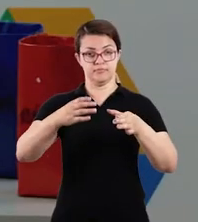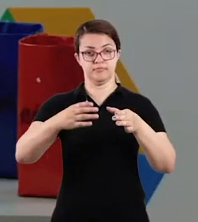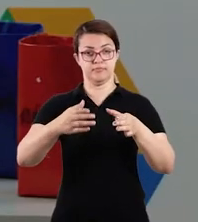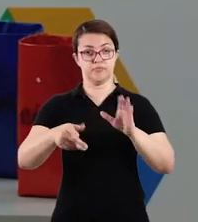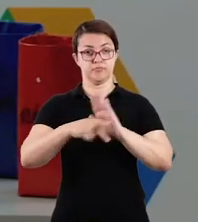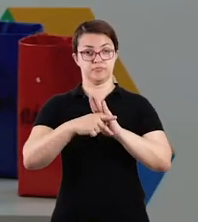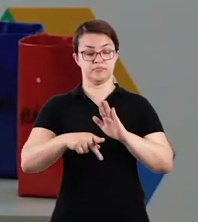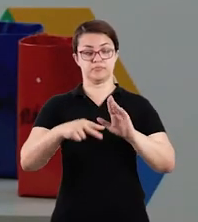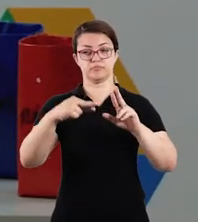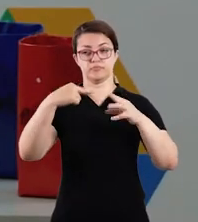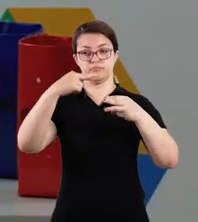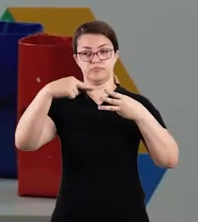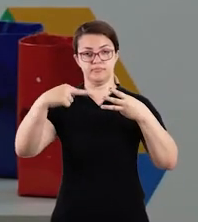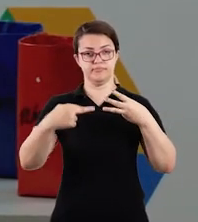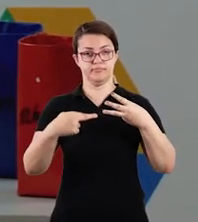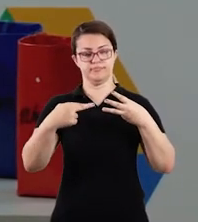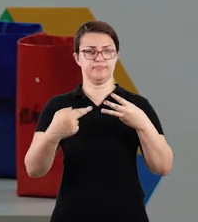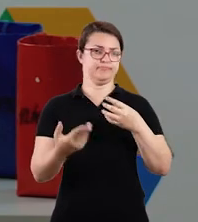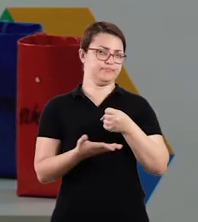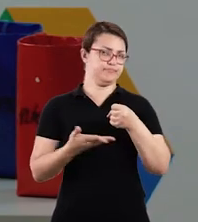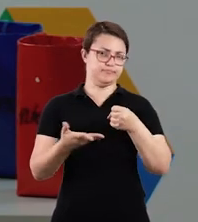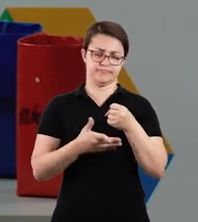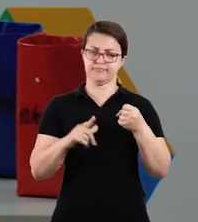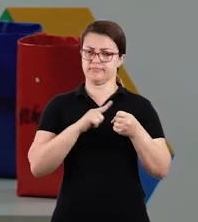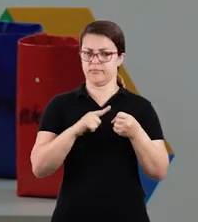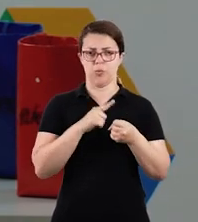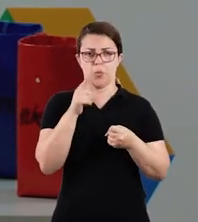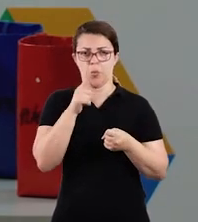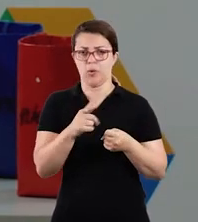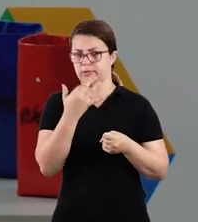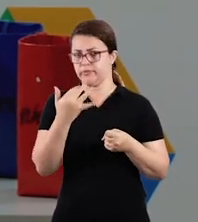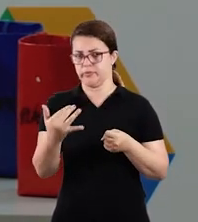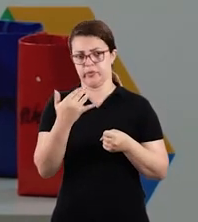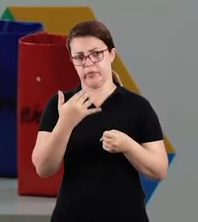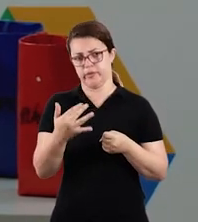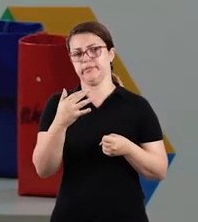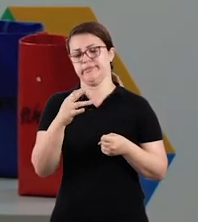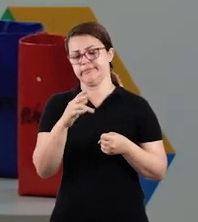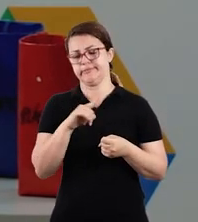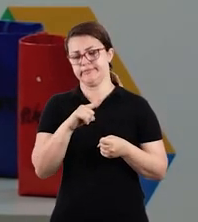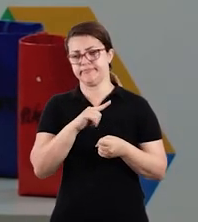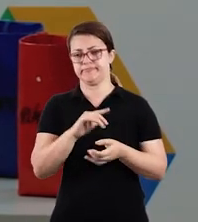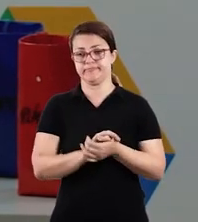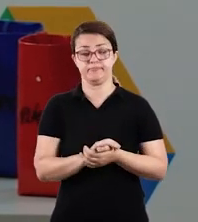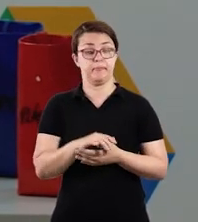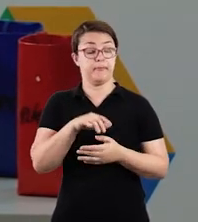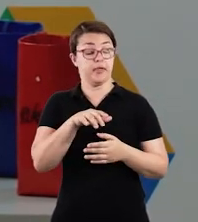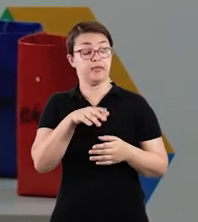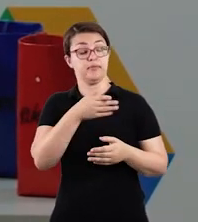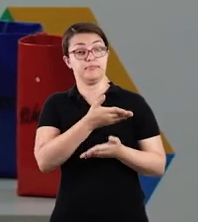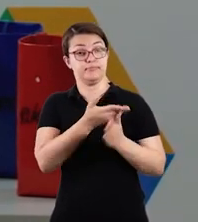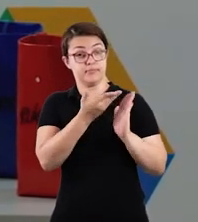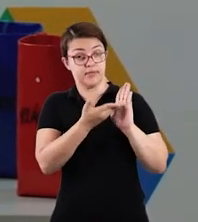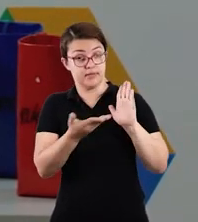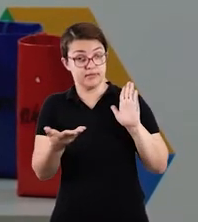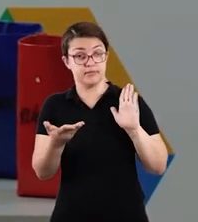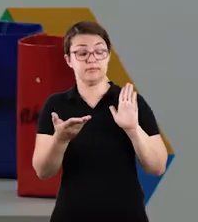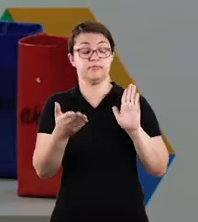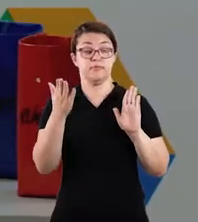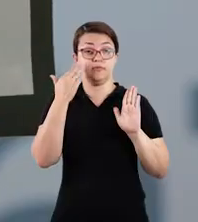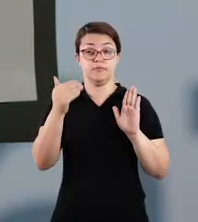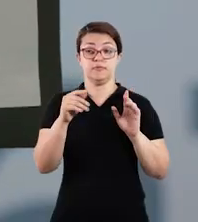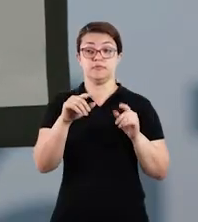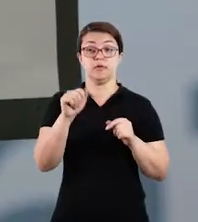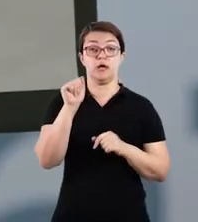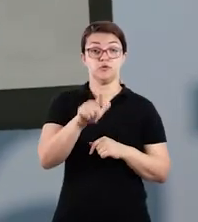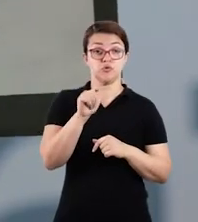reciclagem. E são essas aqui. Essas são as básicas. Existem ainda outras cores, né? Mas essas são as mais conhecidas. A